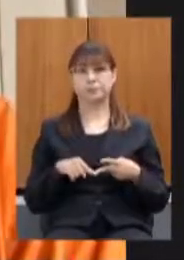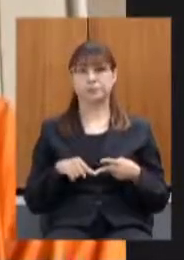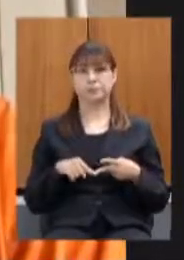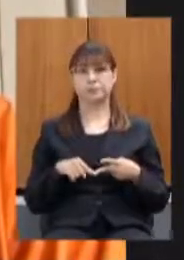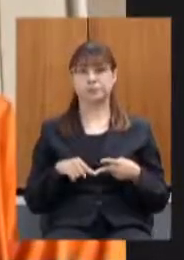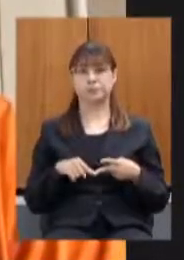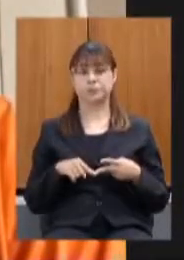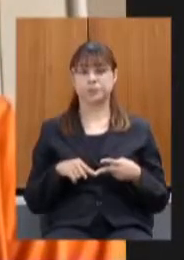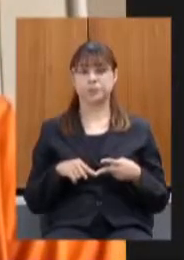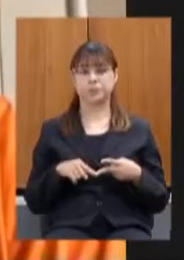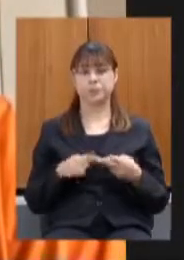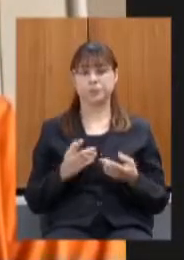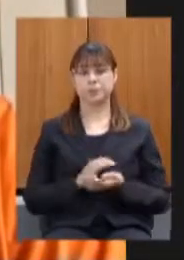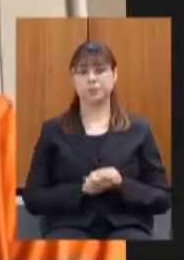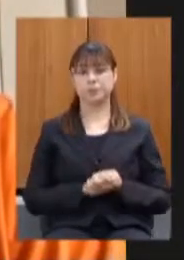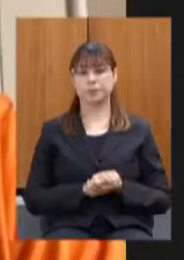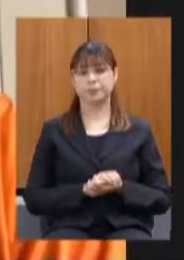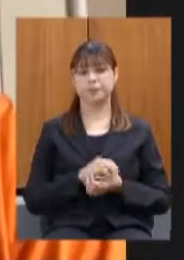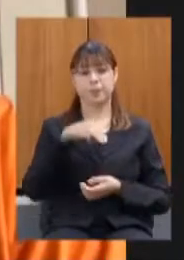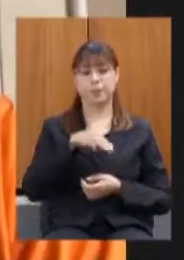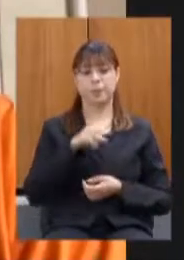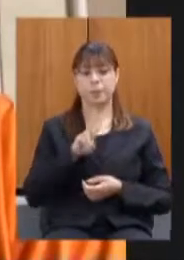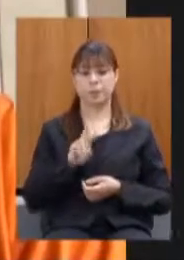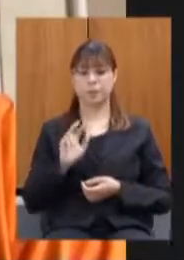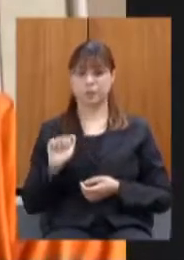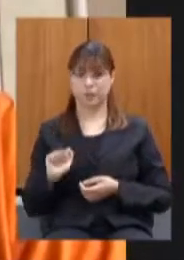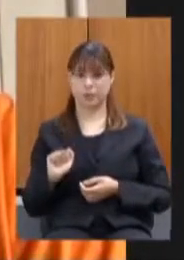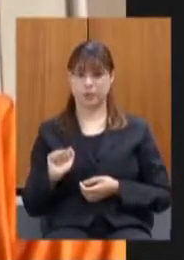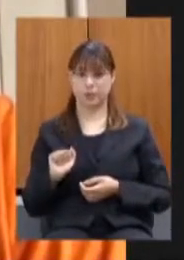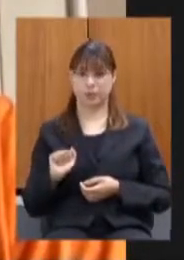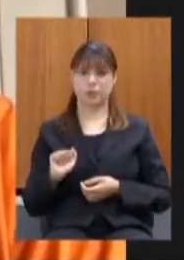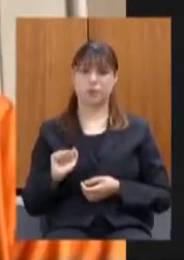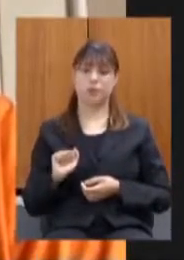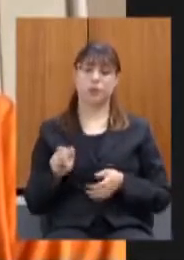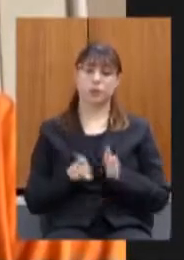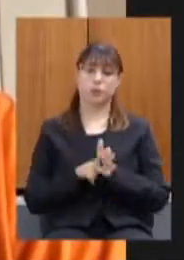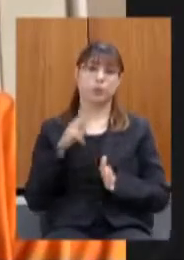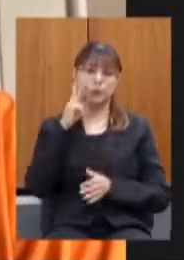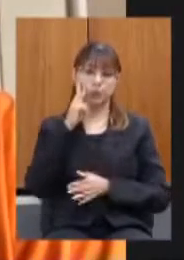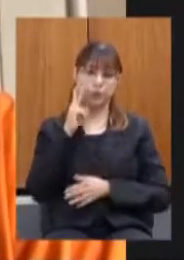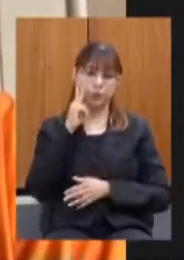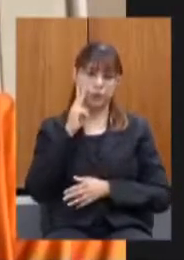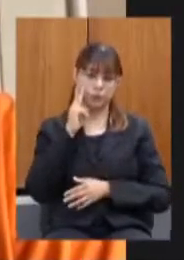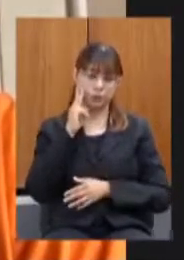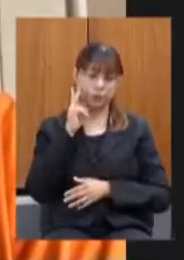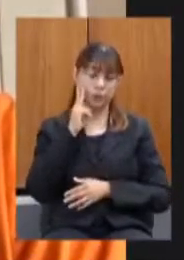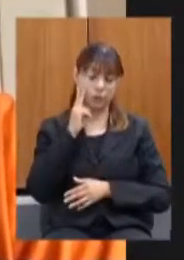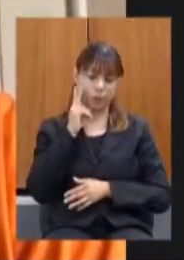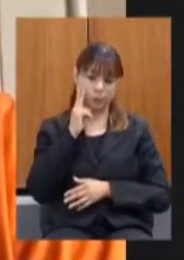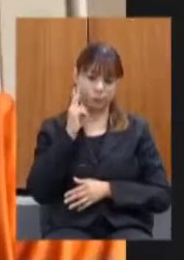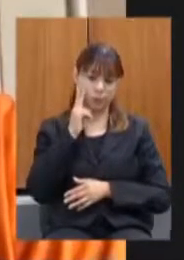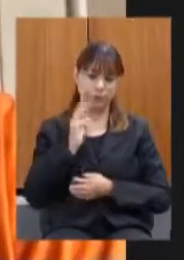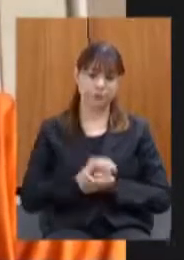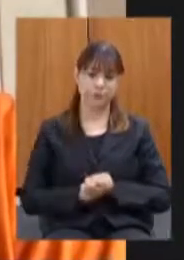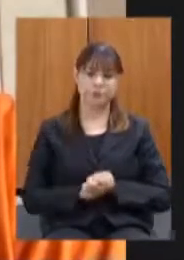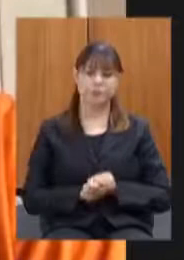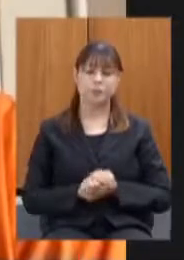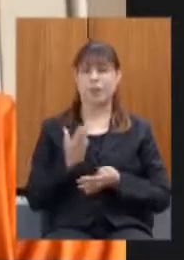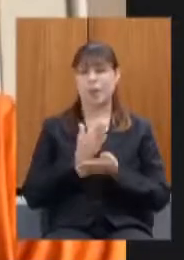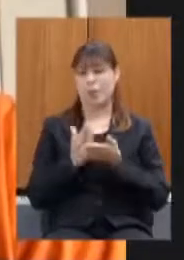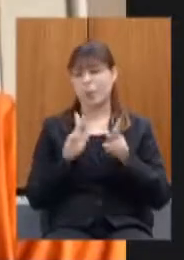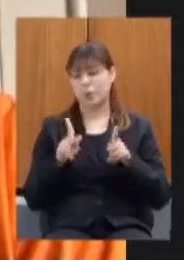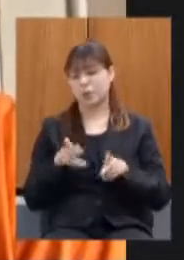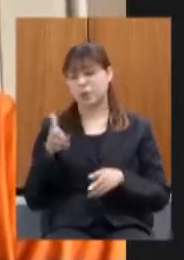relação à questão do MVA ajustado do vinho como algumas pessoas já estão